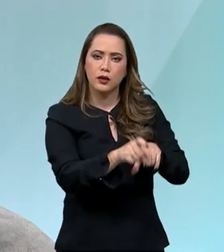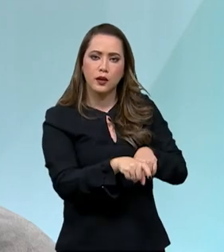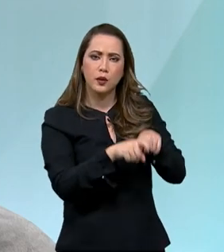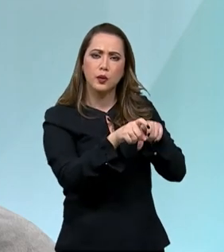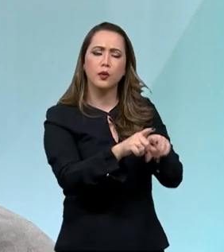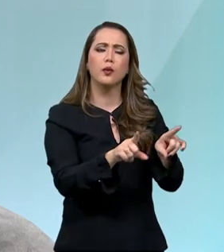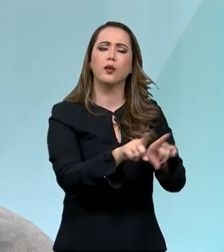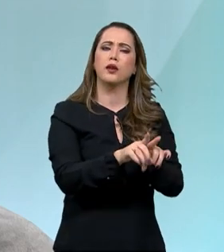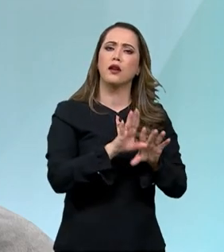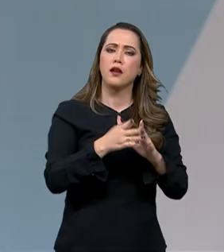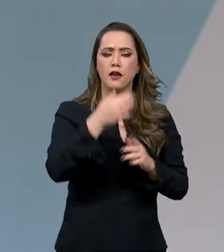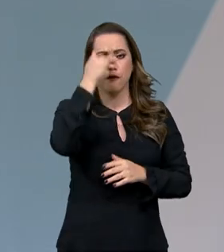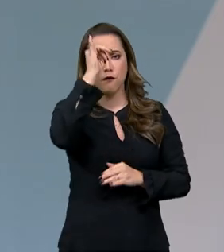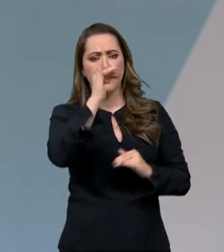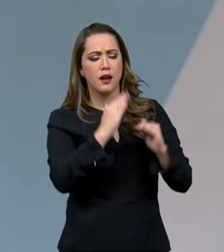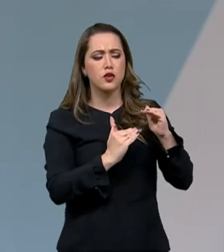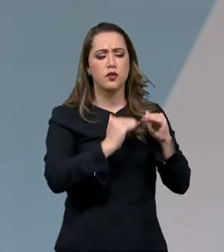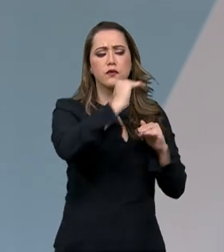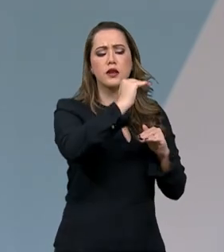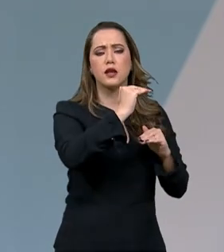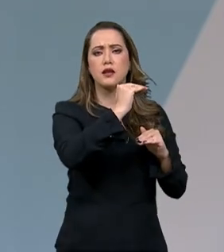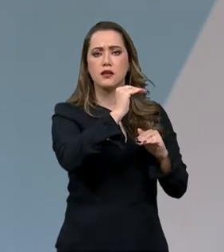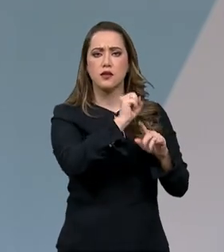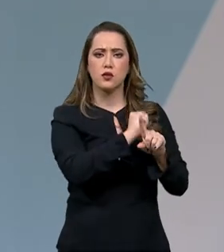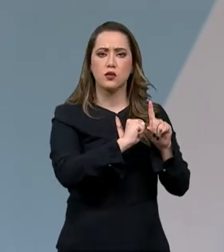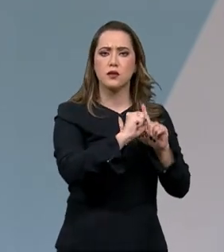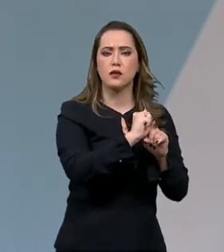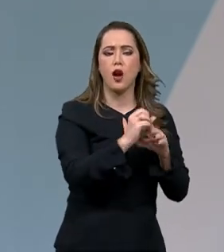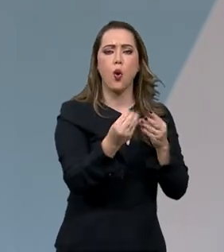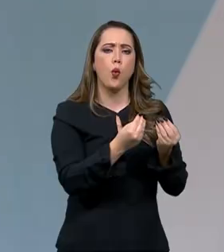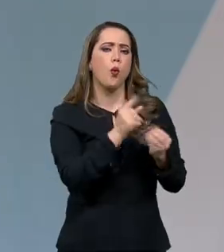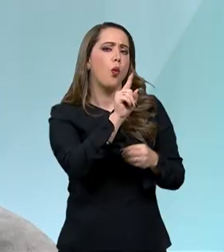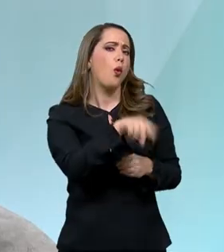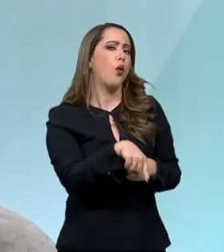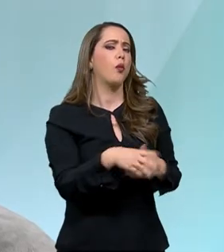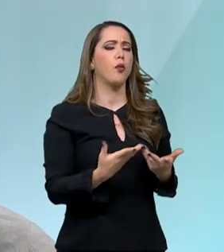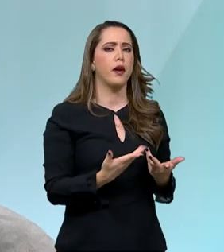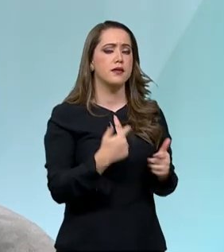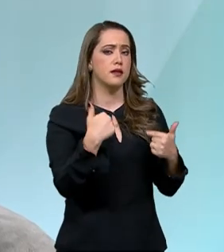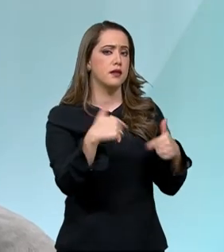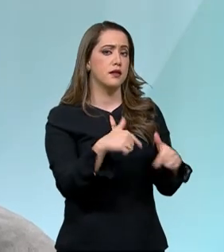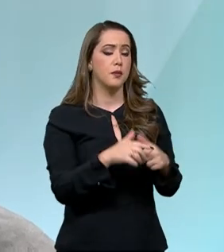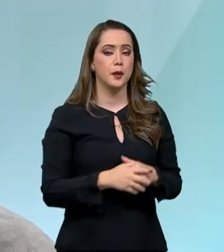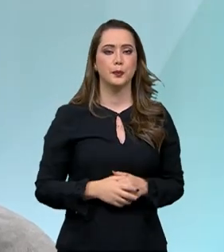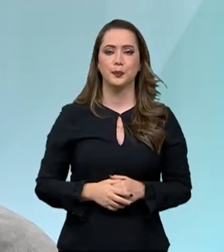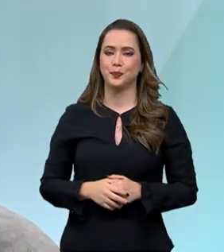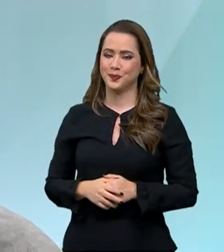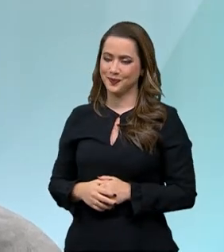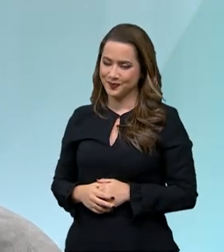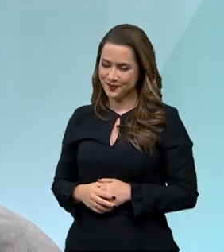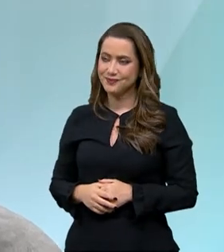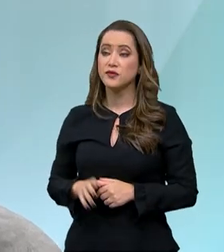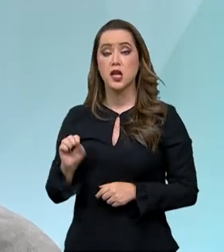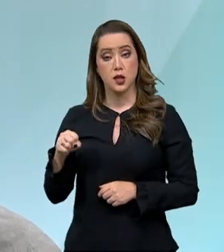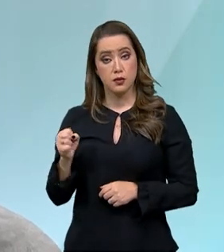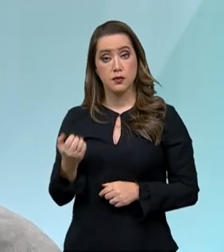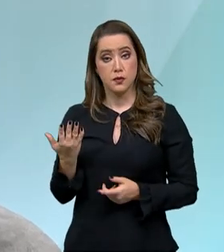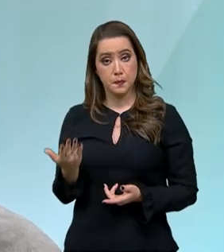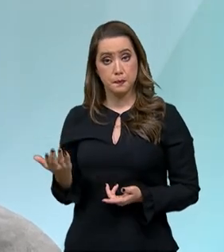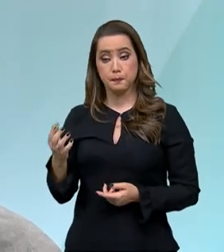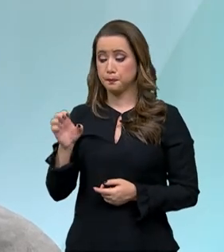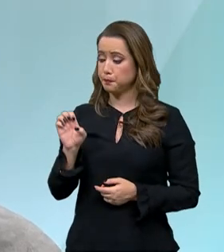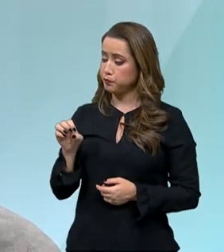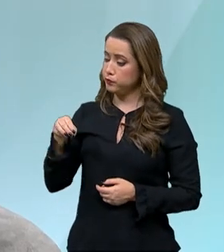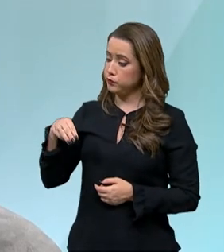combater as desigualdades sociais no campo. E se tem, como que se faz isso, presidente? E, Roberto, a Embrapa desenvolveu um papel